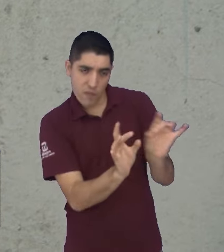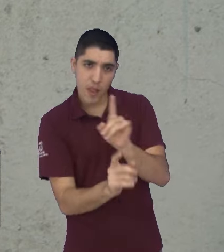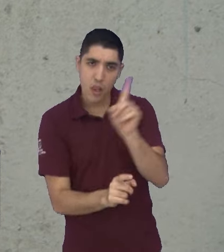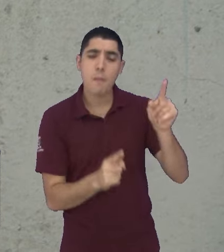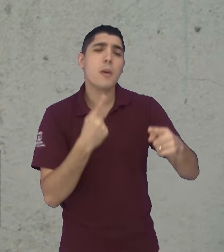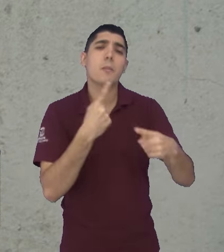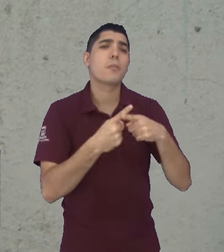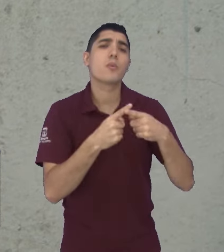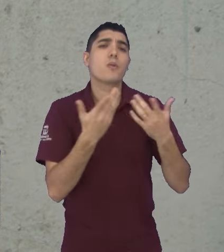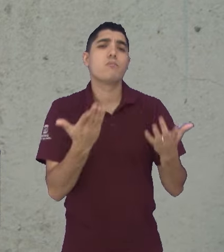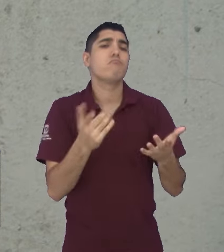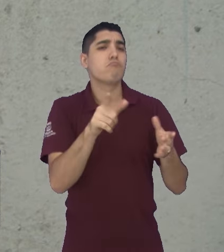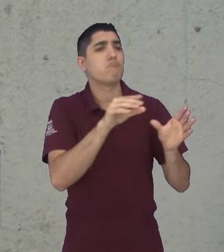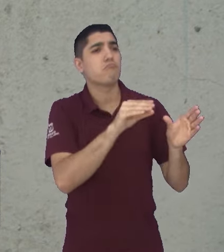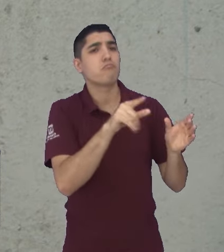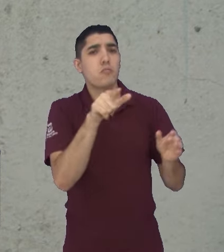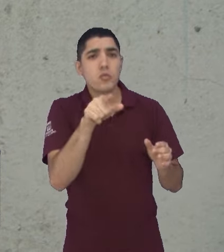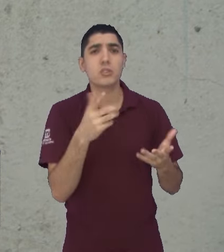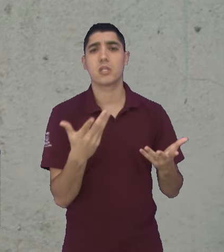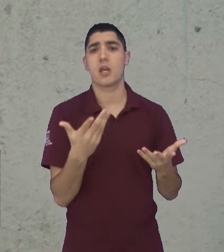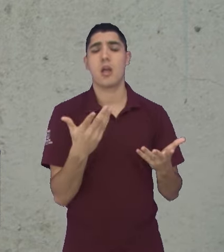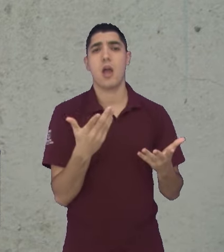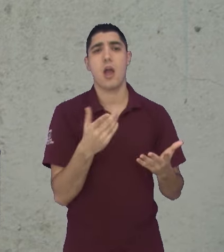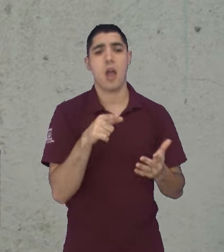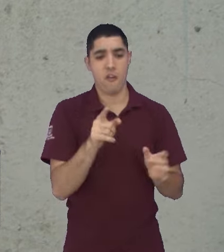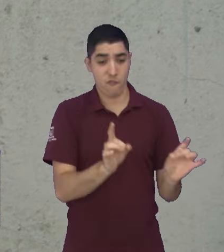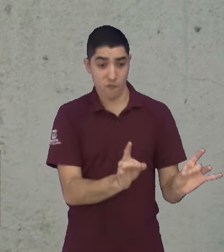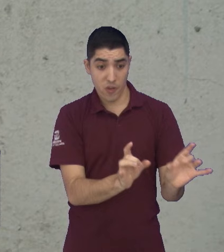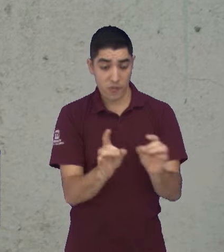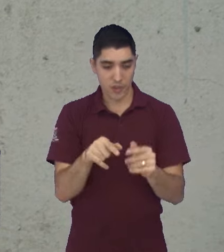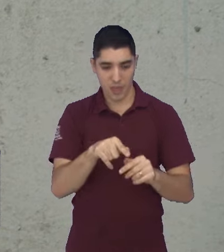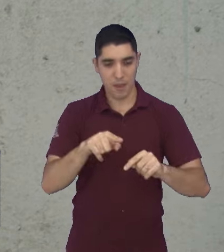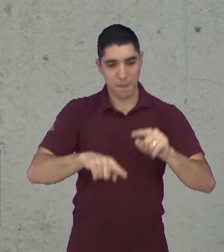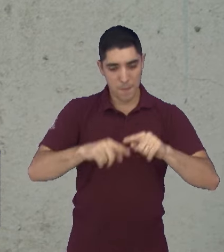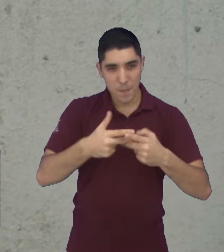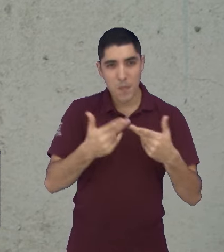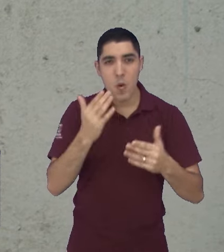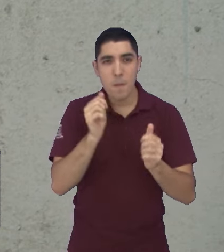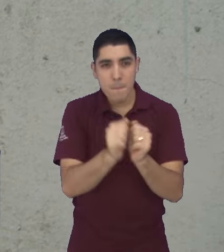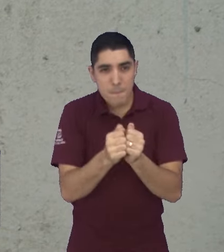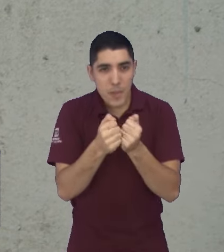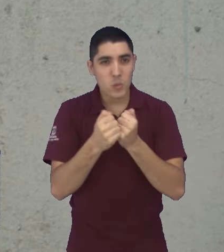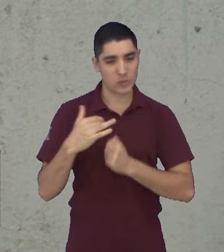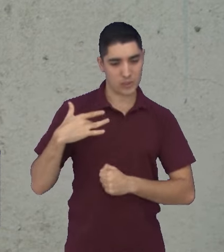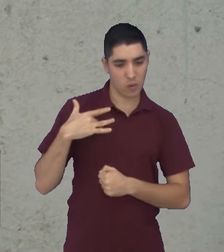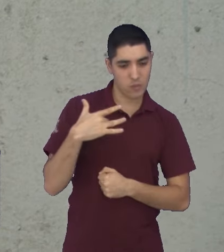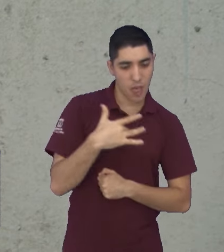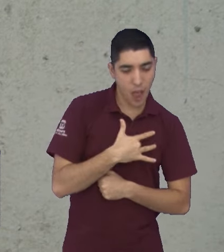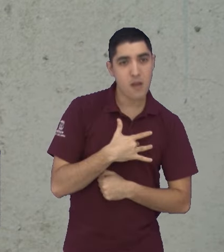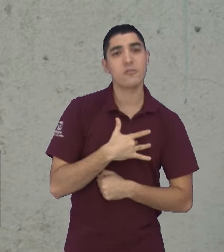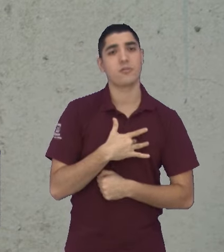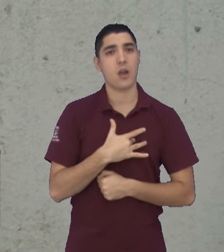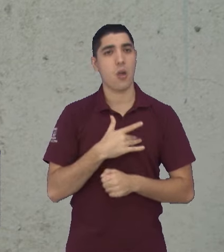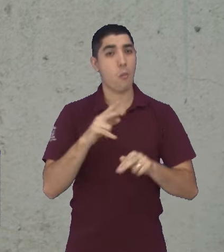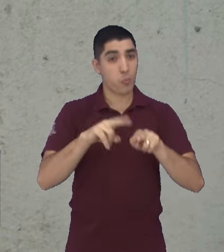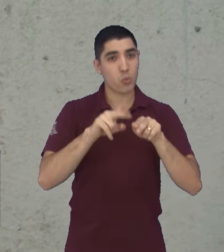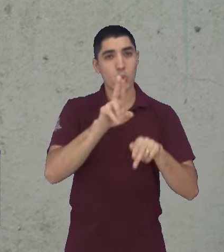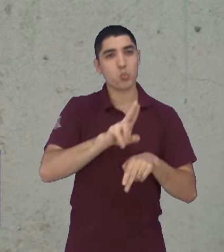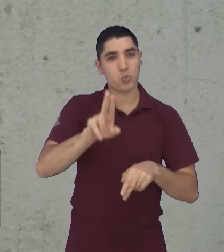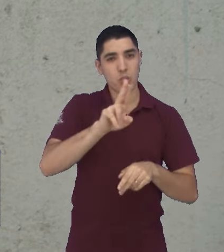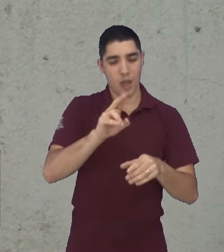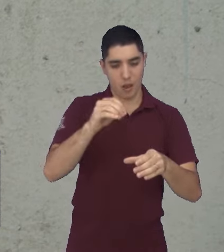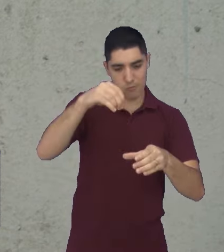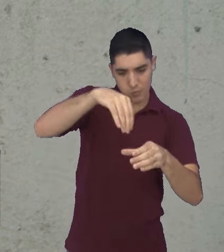você resolveu seguir nesse ramo de produtos saudáveis, principalmente nos pães, né, a partir da fermentação natural,